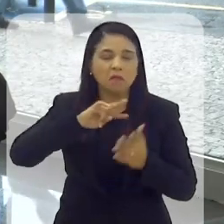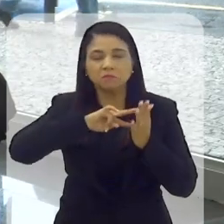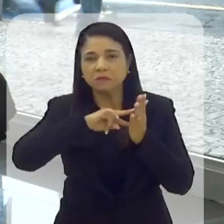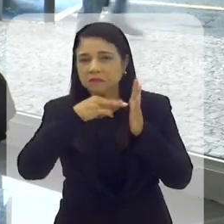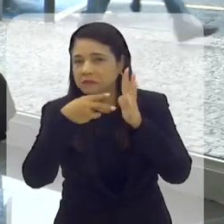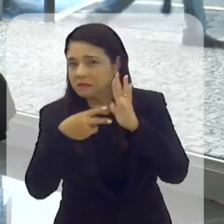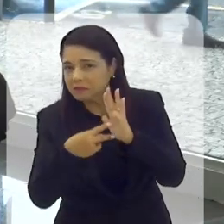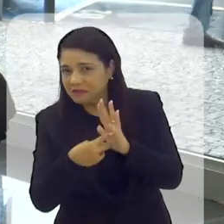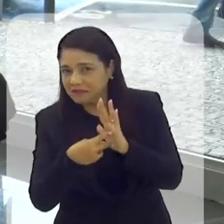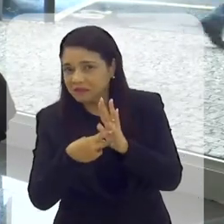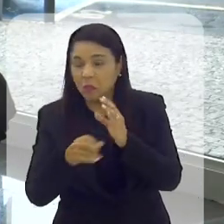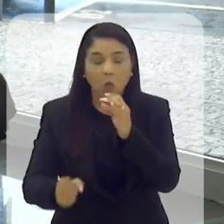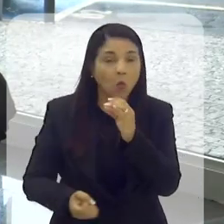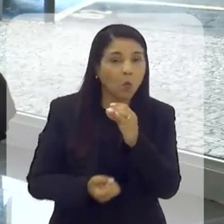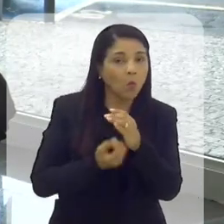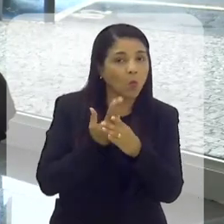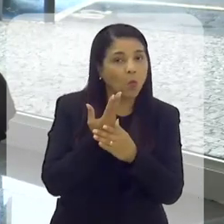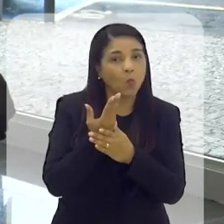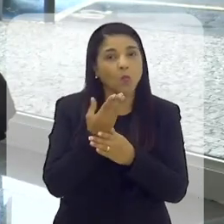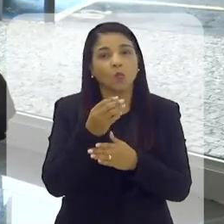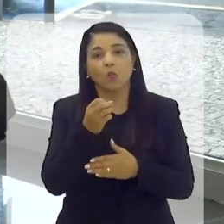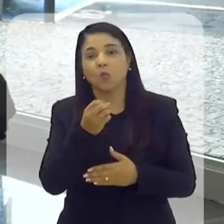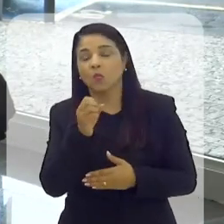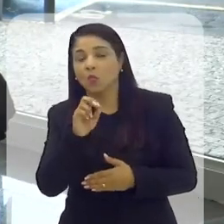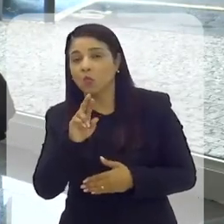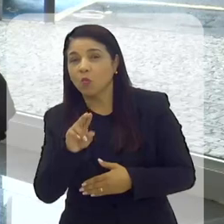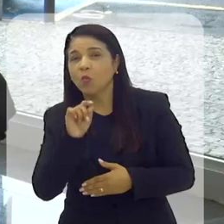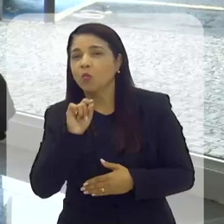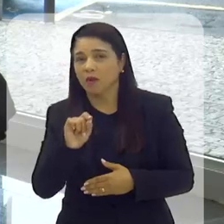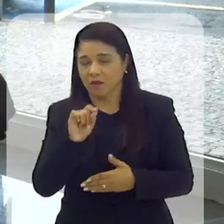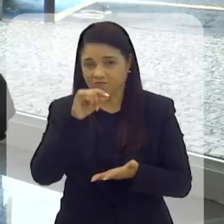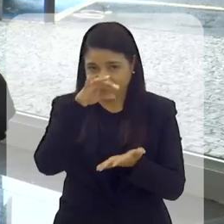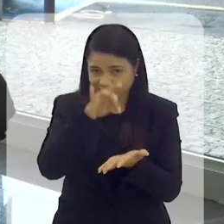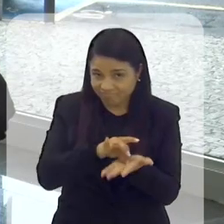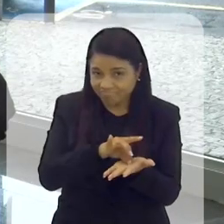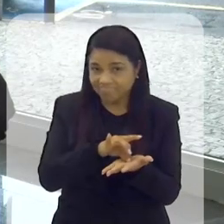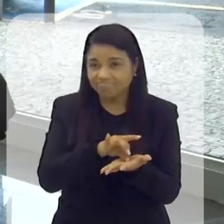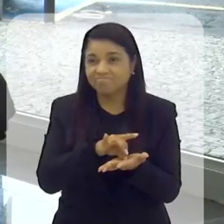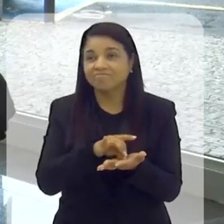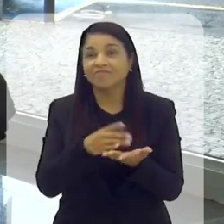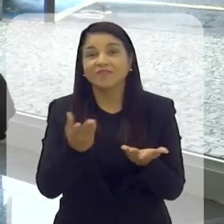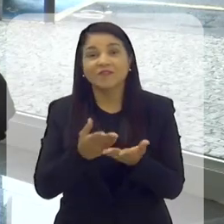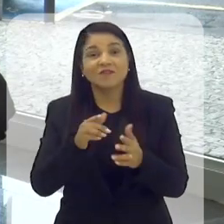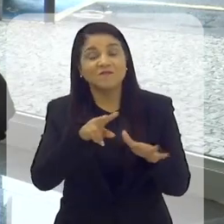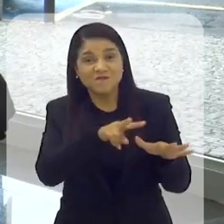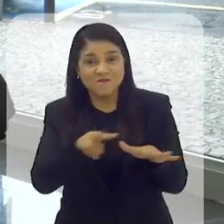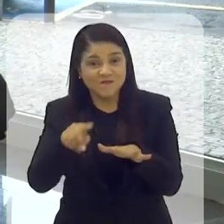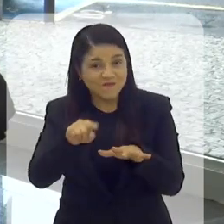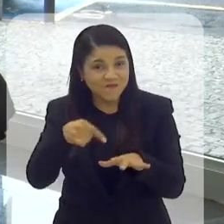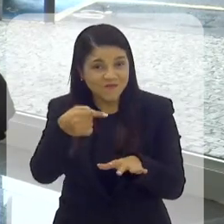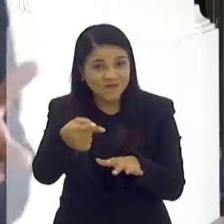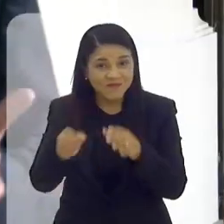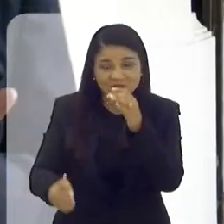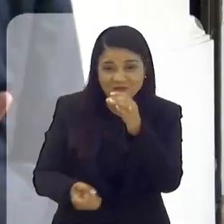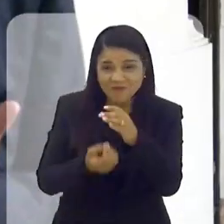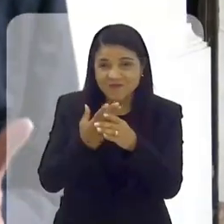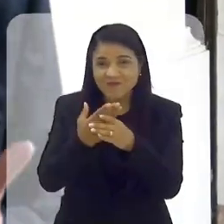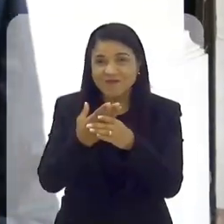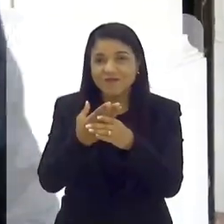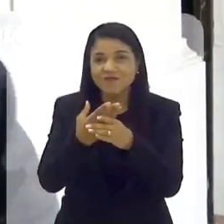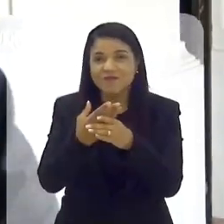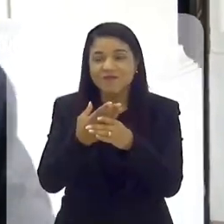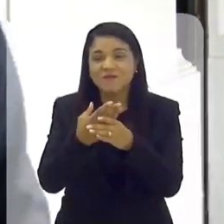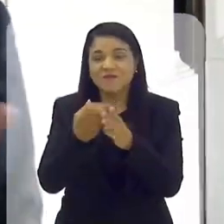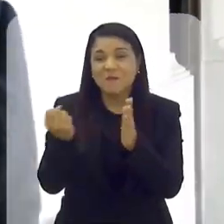repetimos, e nem mesmo sabemos mais qual é a origem e o que significam na realidade. No próximo